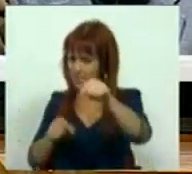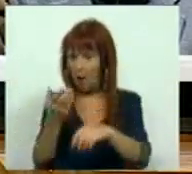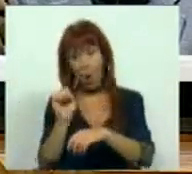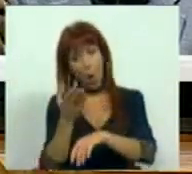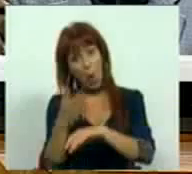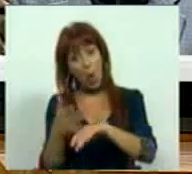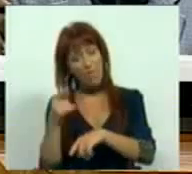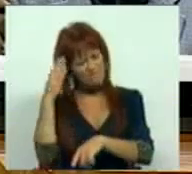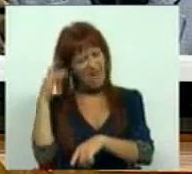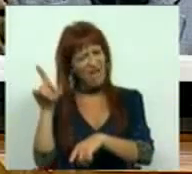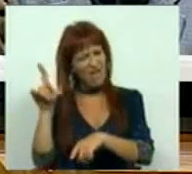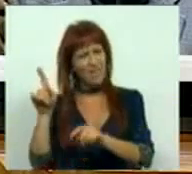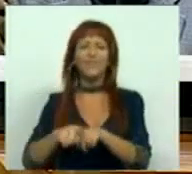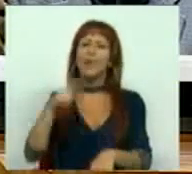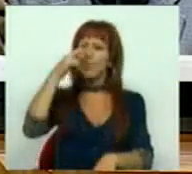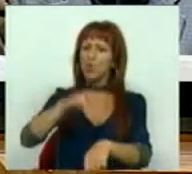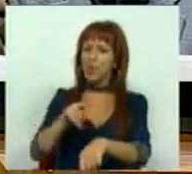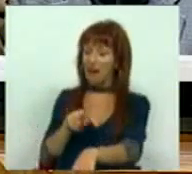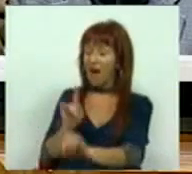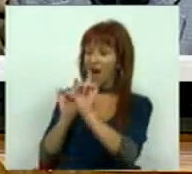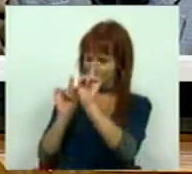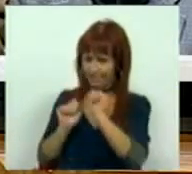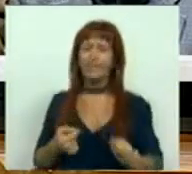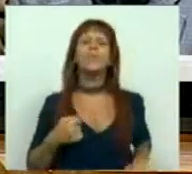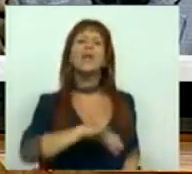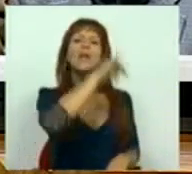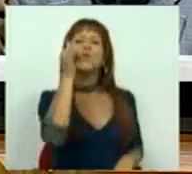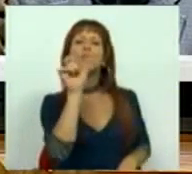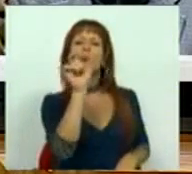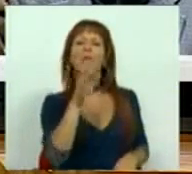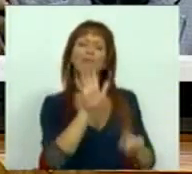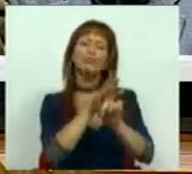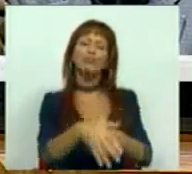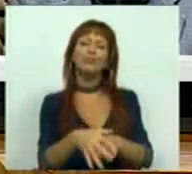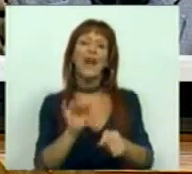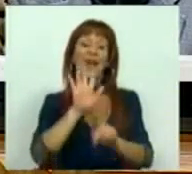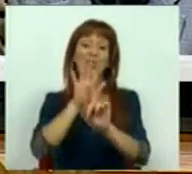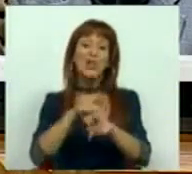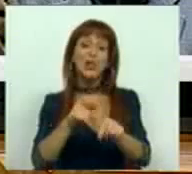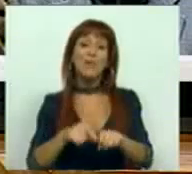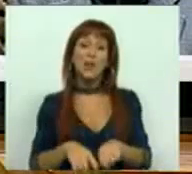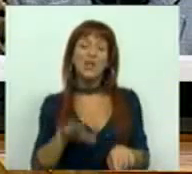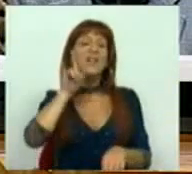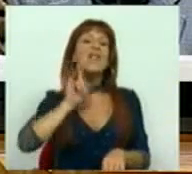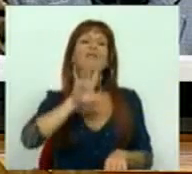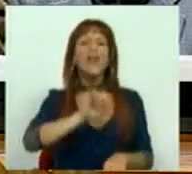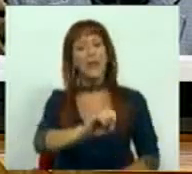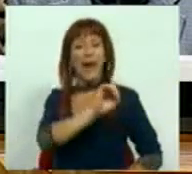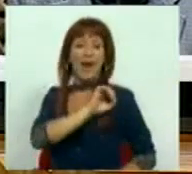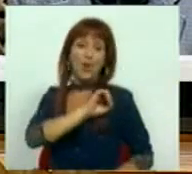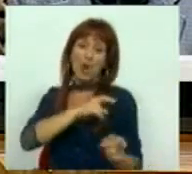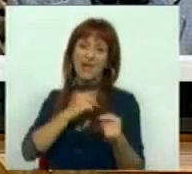exclui, como eu presumo que venha a fazer, os prestadores da infecção. E segundo, uma palavra para a discriminação. A discriminação é filha da ignorância.